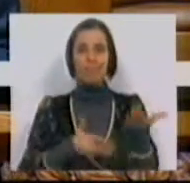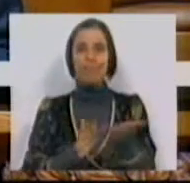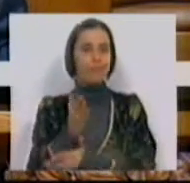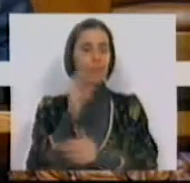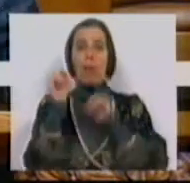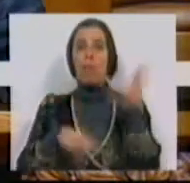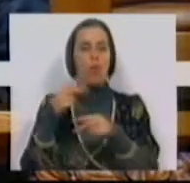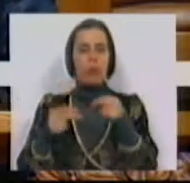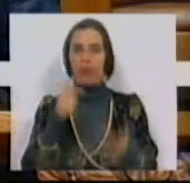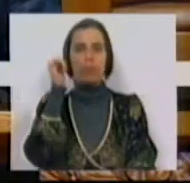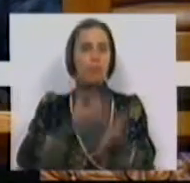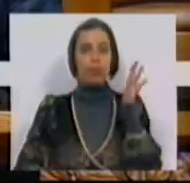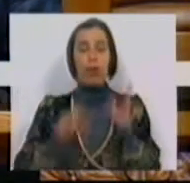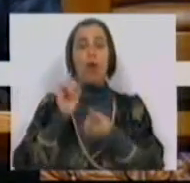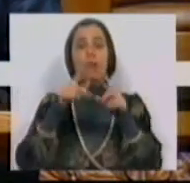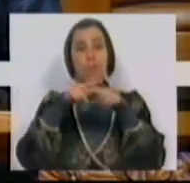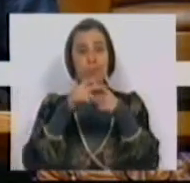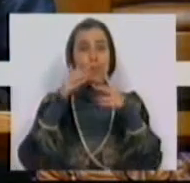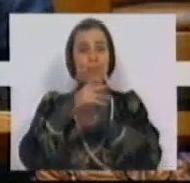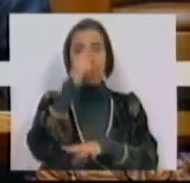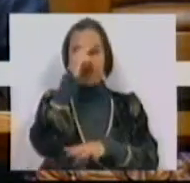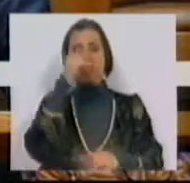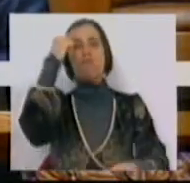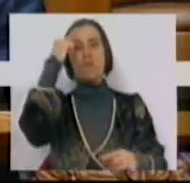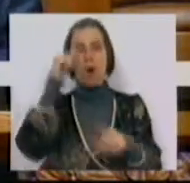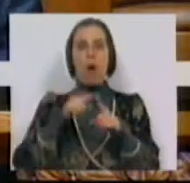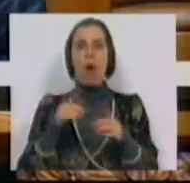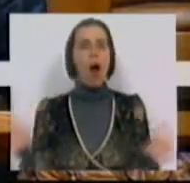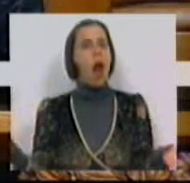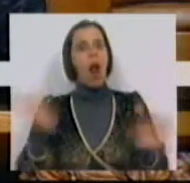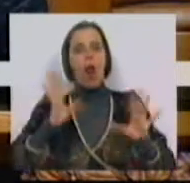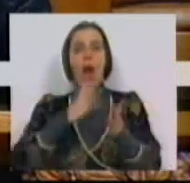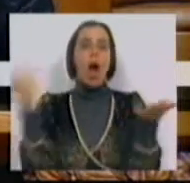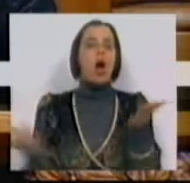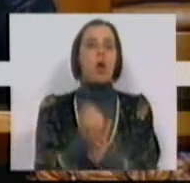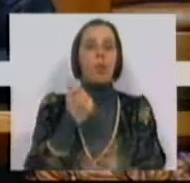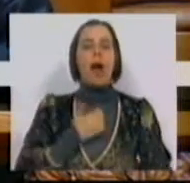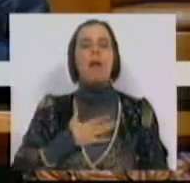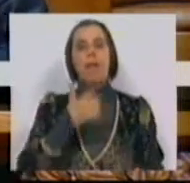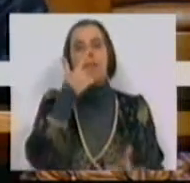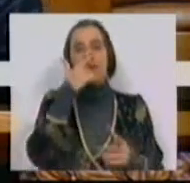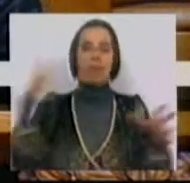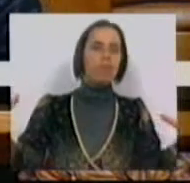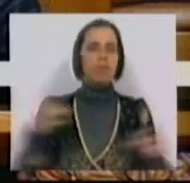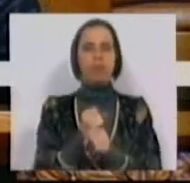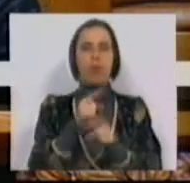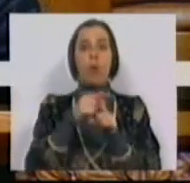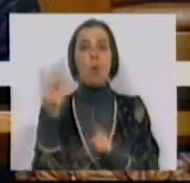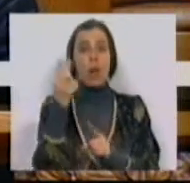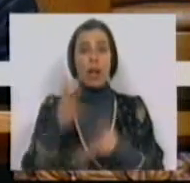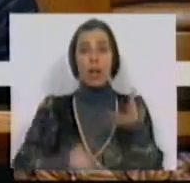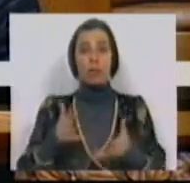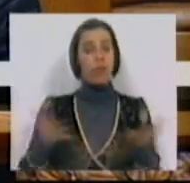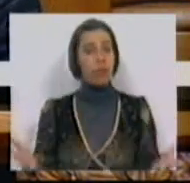e da modernização daquele estaleiro e apontou em não recuperar a empresa, optando por se desfazer daquela unidade